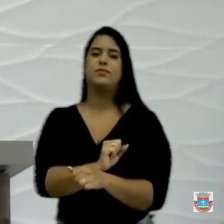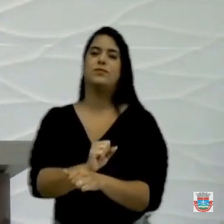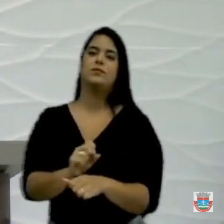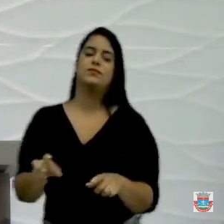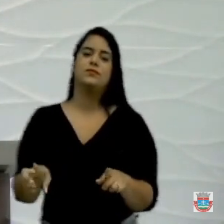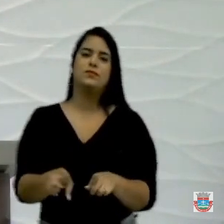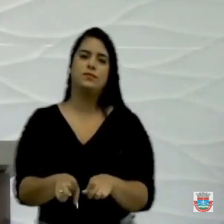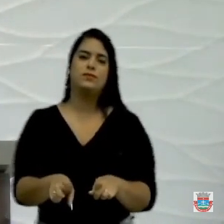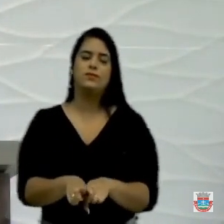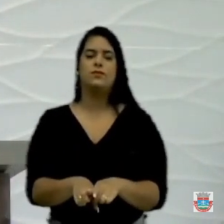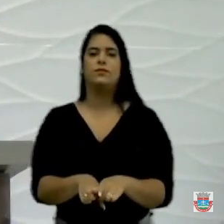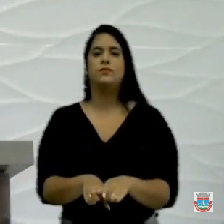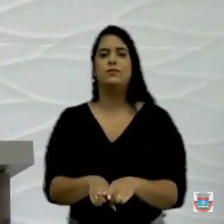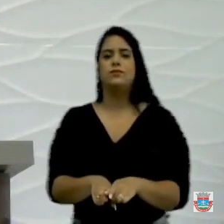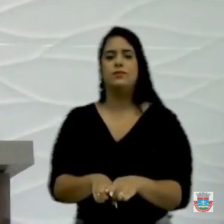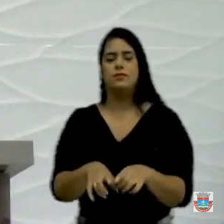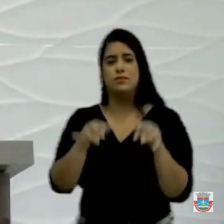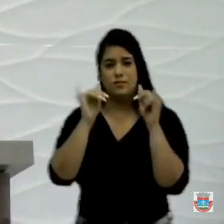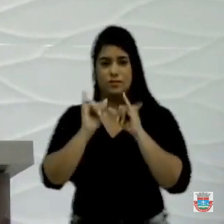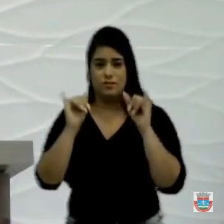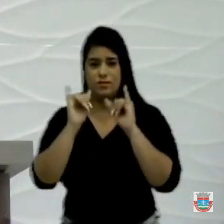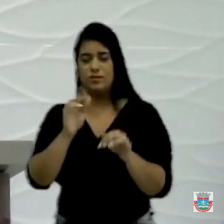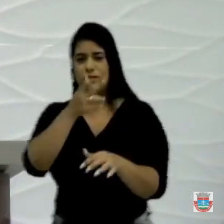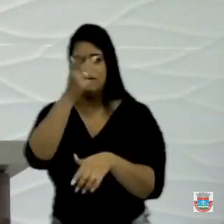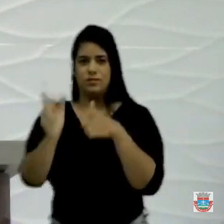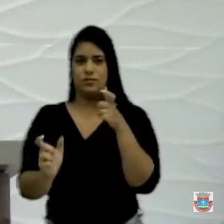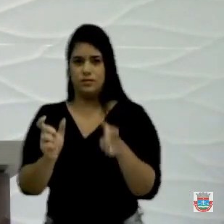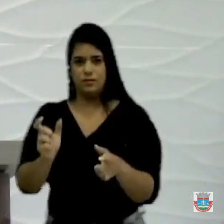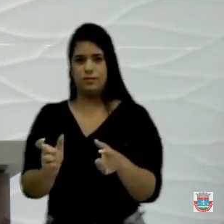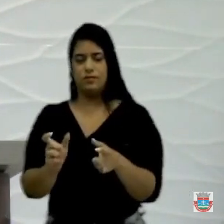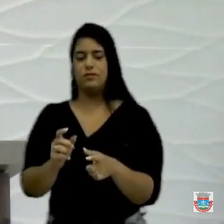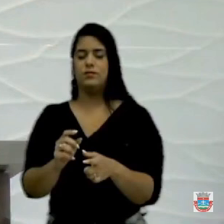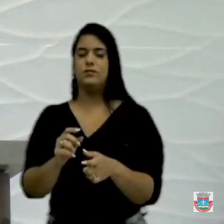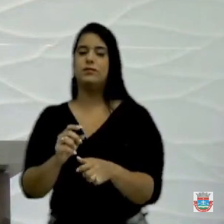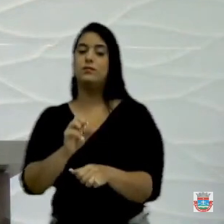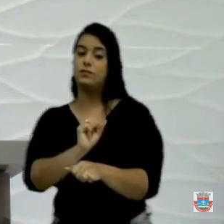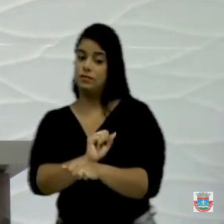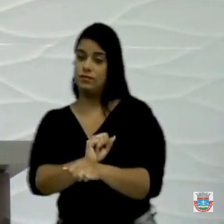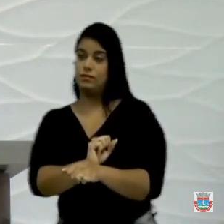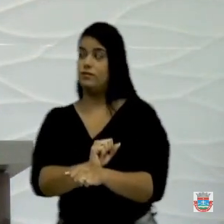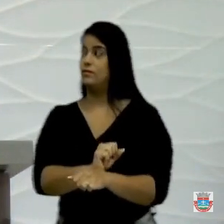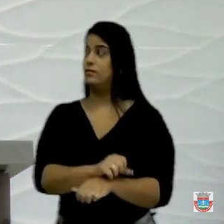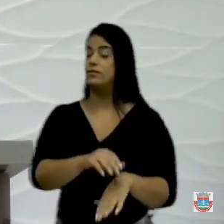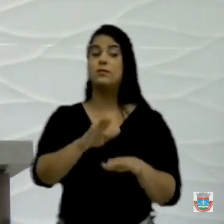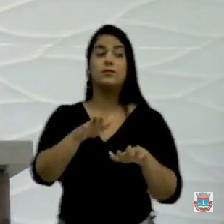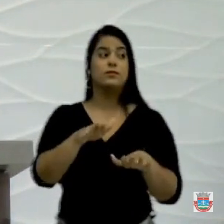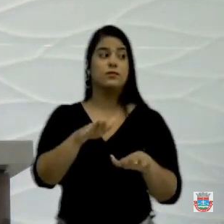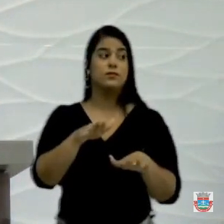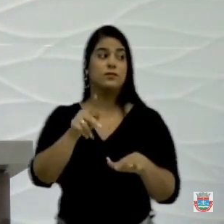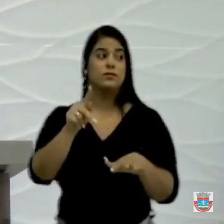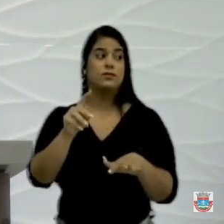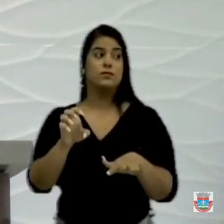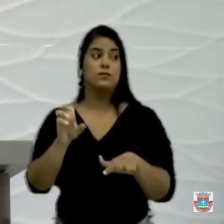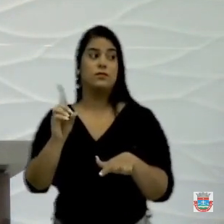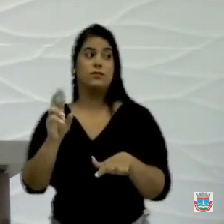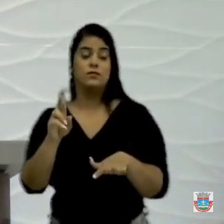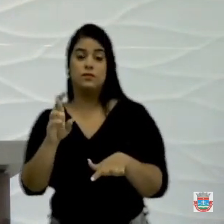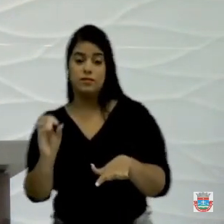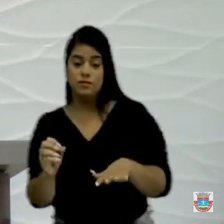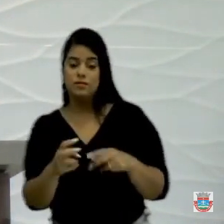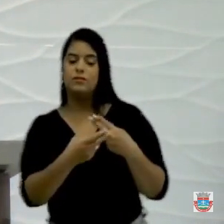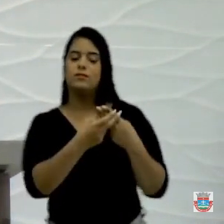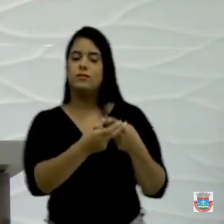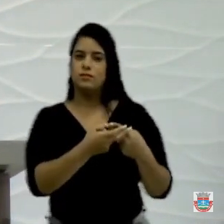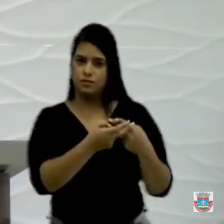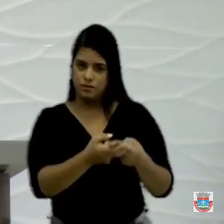quero dizer às pessoas que ainda a gente não arou, Pedro, que elas têm um pouquinho de paciência, que a gente vai